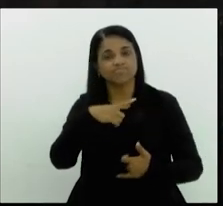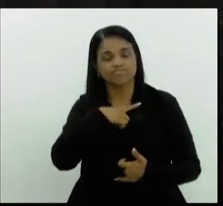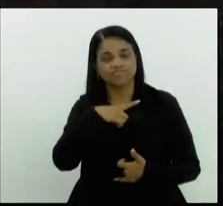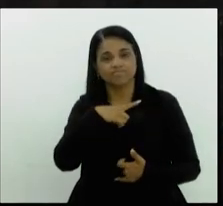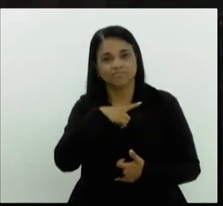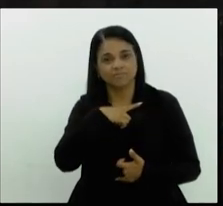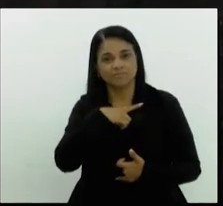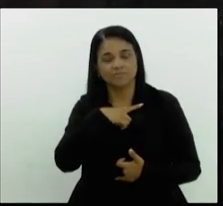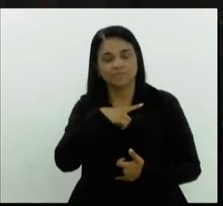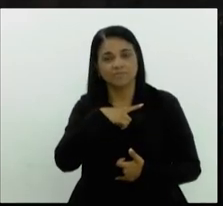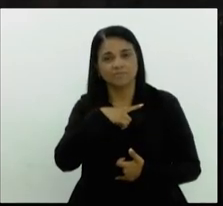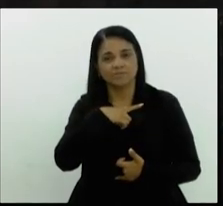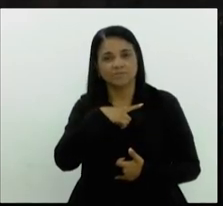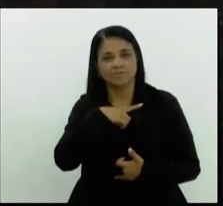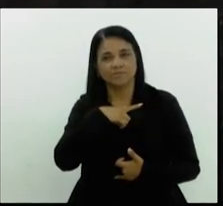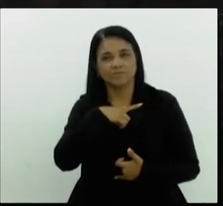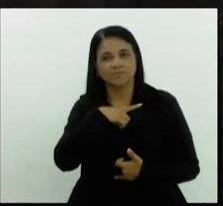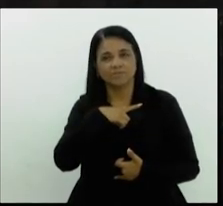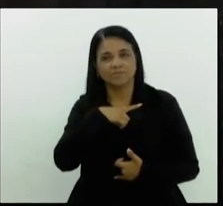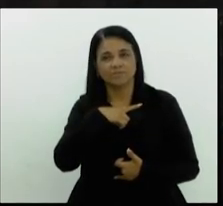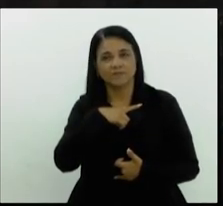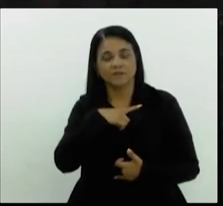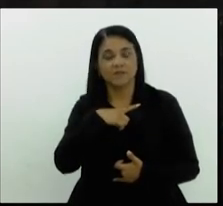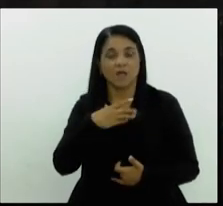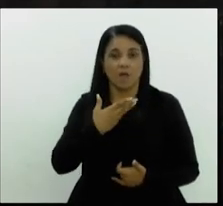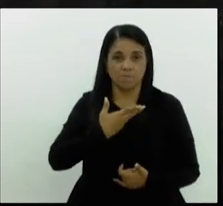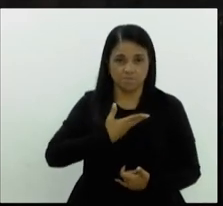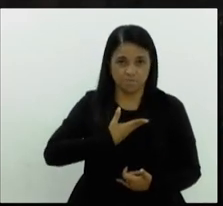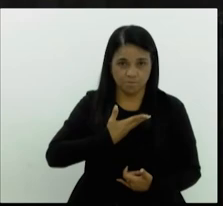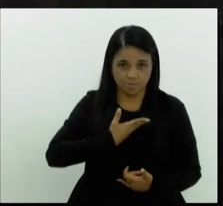em ter amigos,